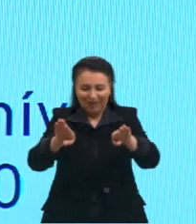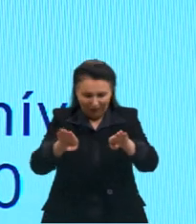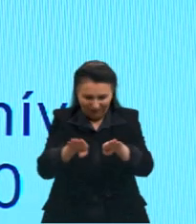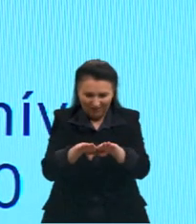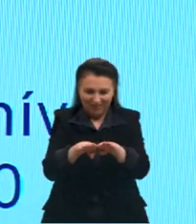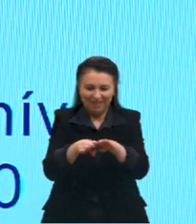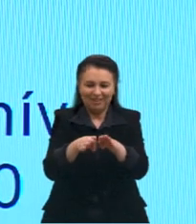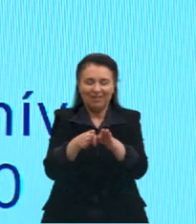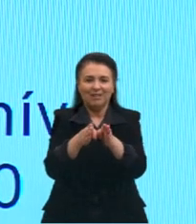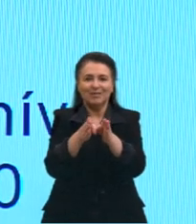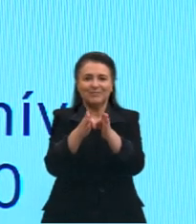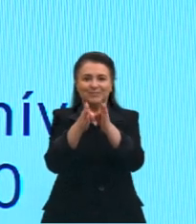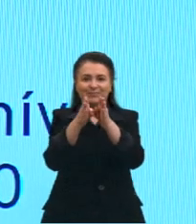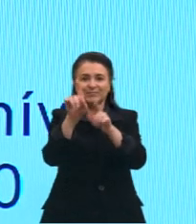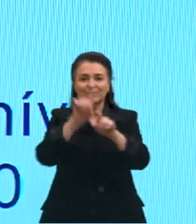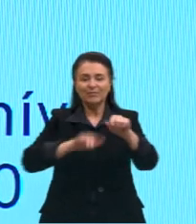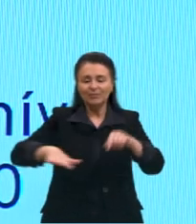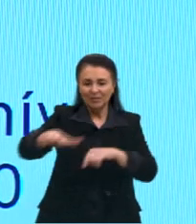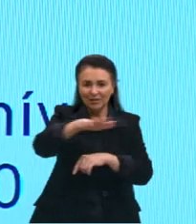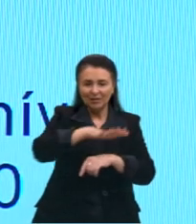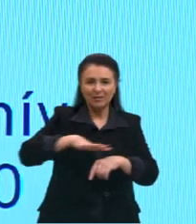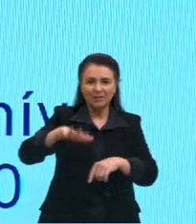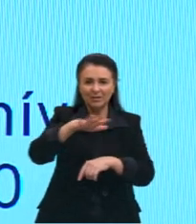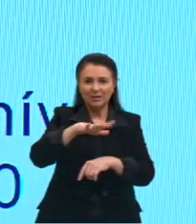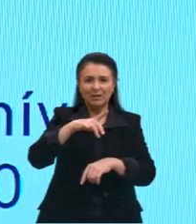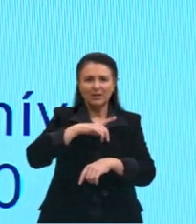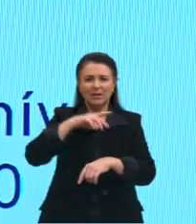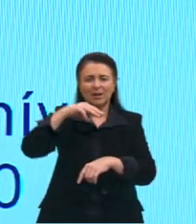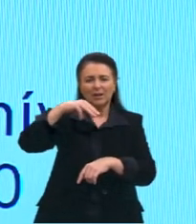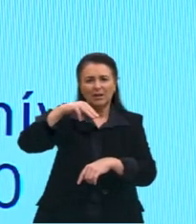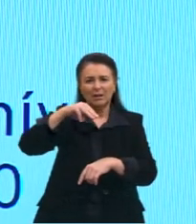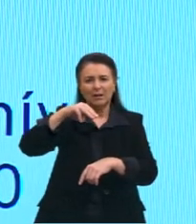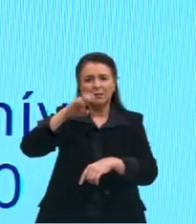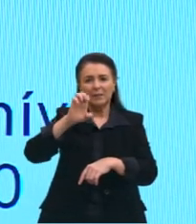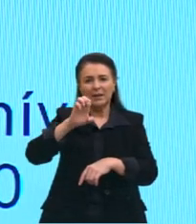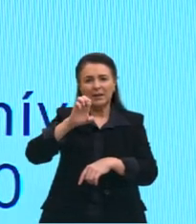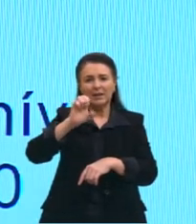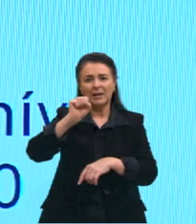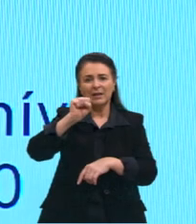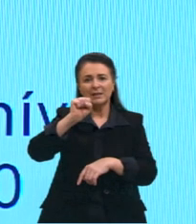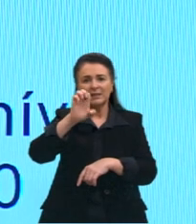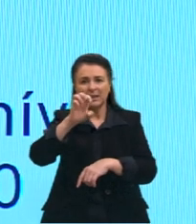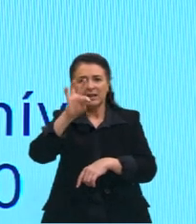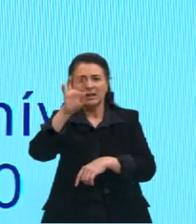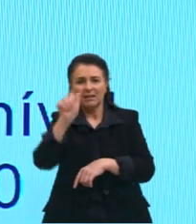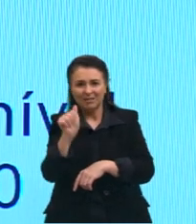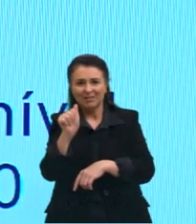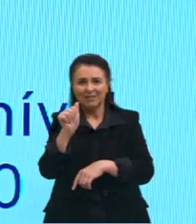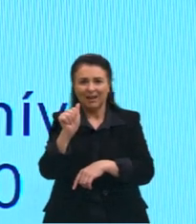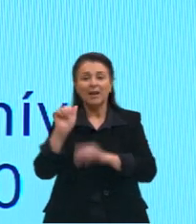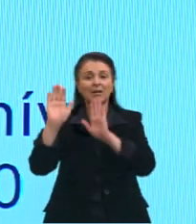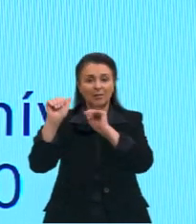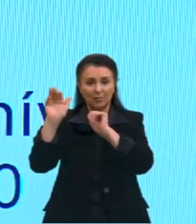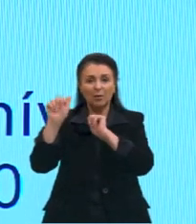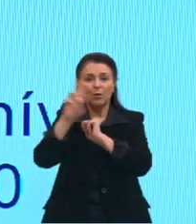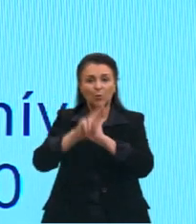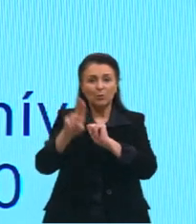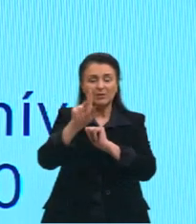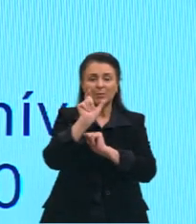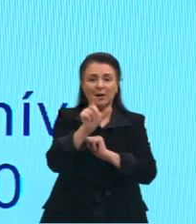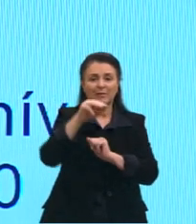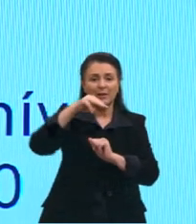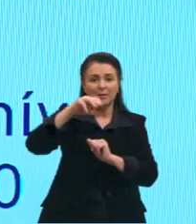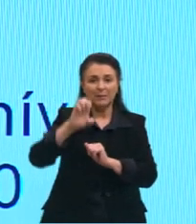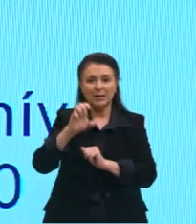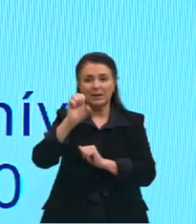certo? Alguns locais, então, por exemplo, pode chamar isso aqui de meseta. Parece uma mesa, né? Em espanhol a gente chama de meseta. Então